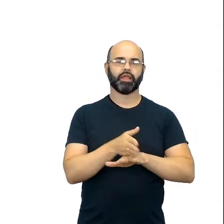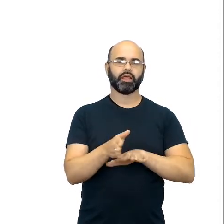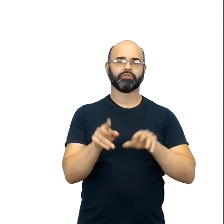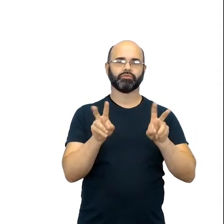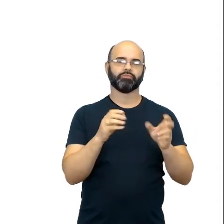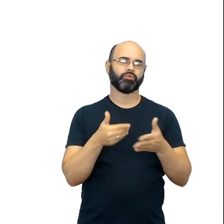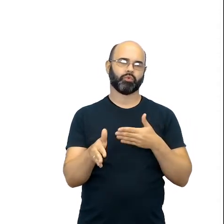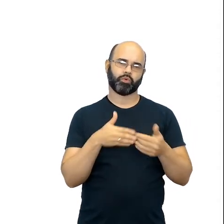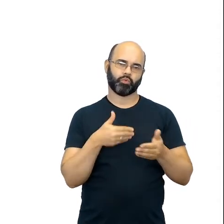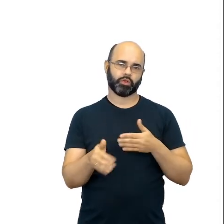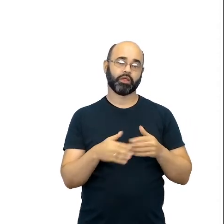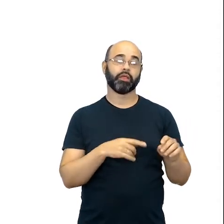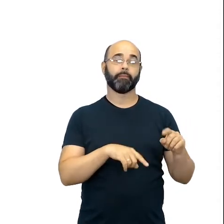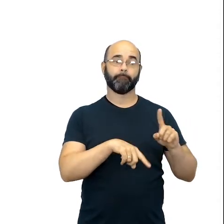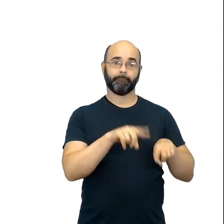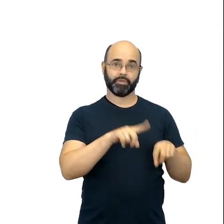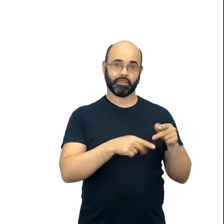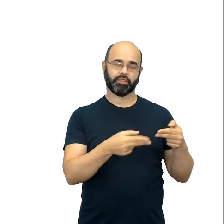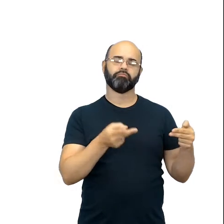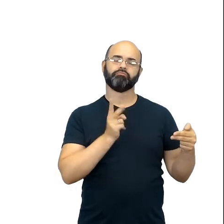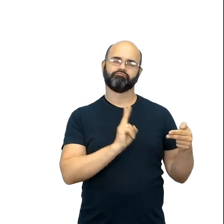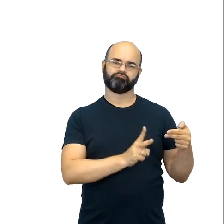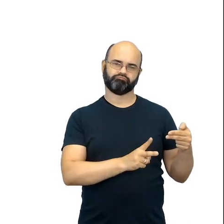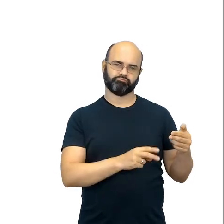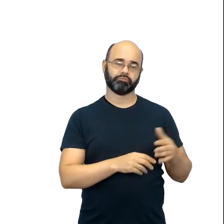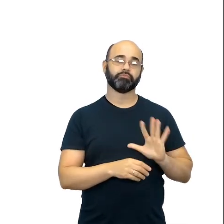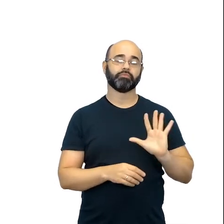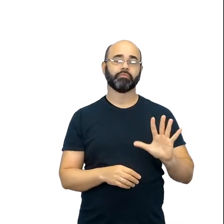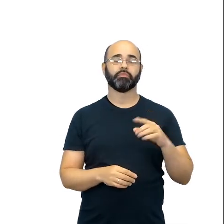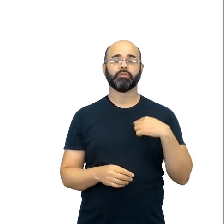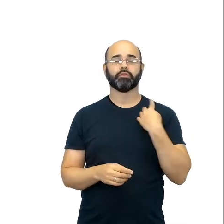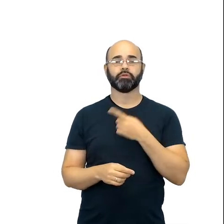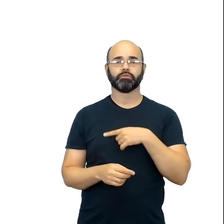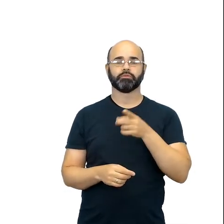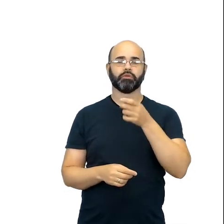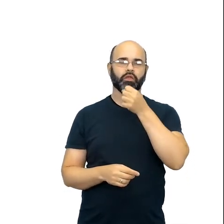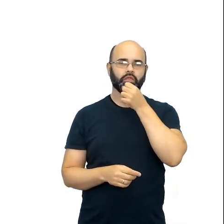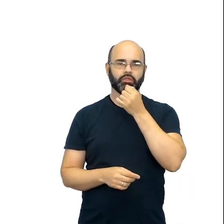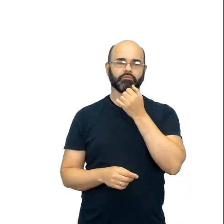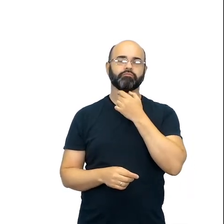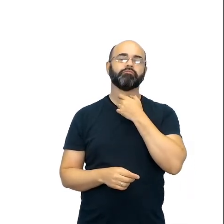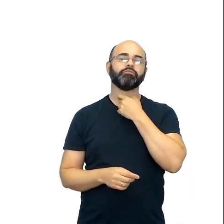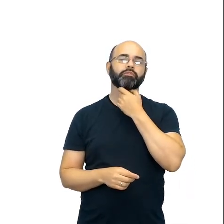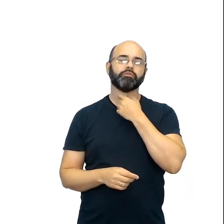com o mesmo material. Mas a maneira com que a gente... Desculpa, pessoal.